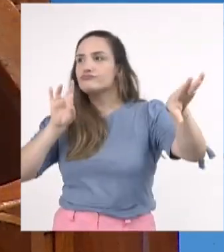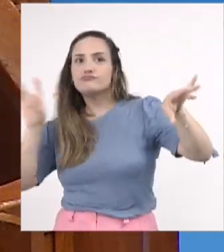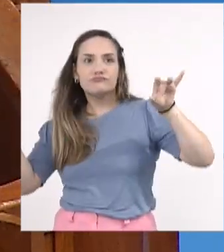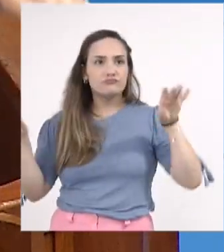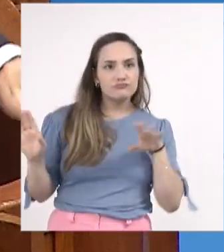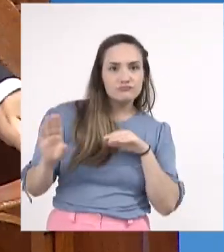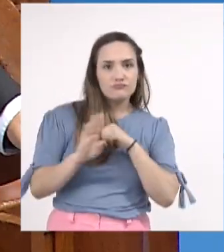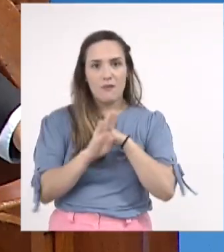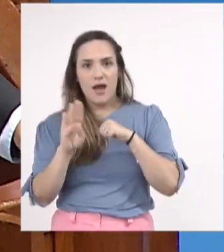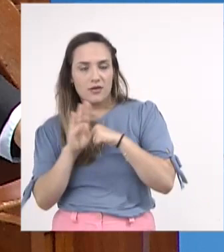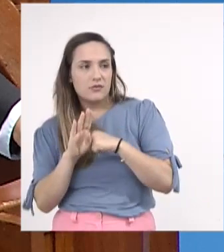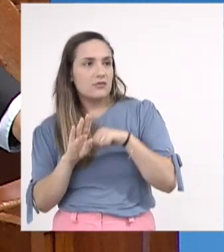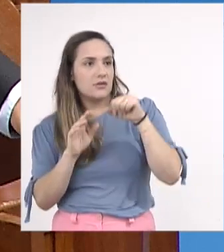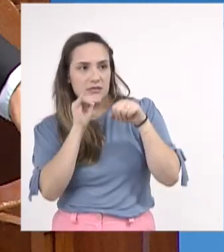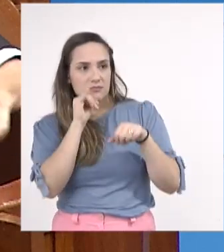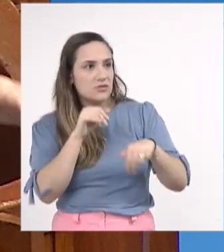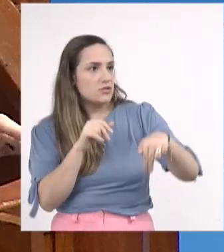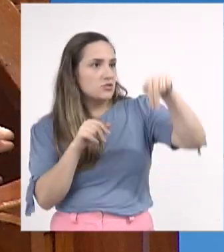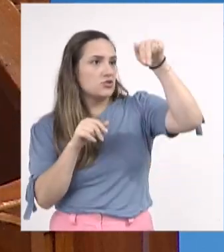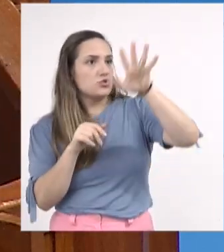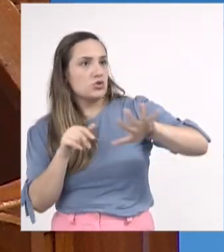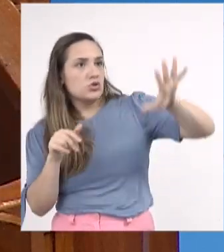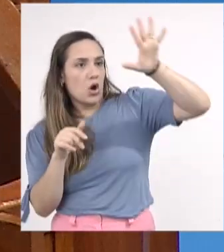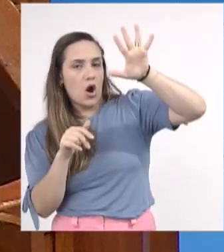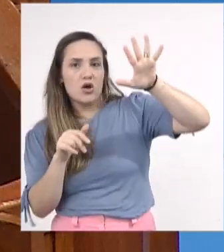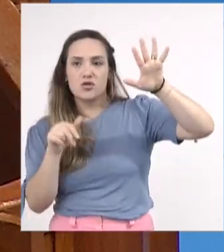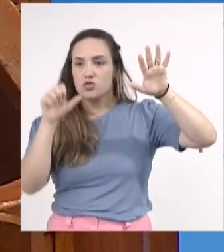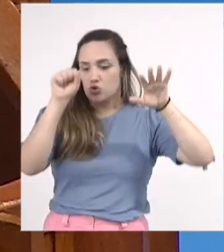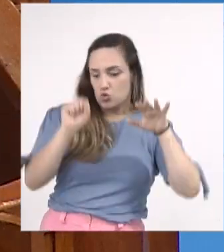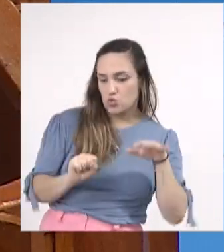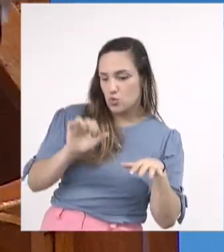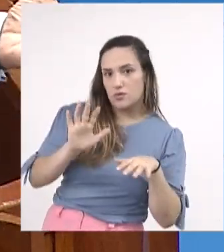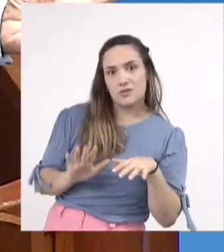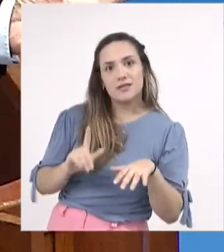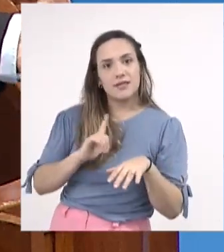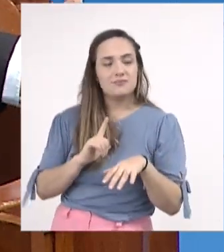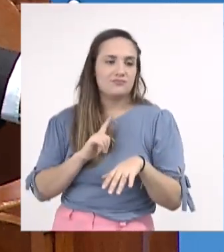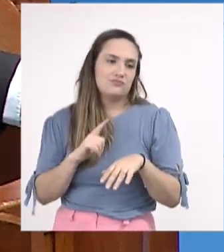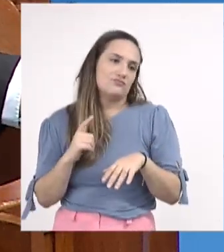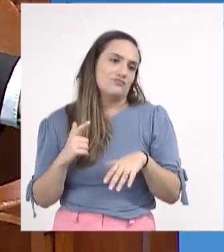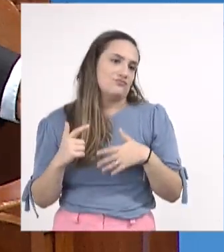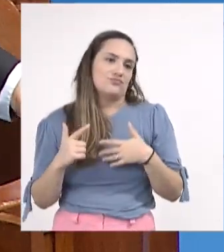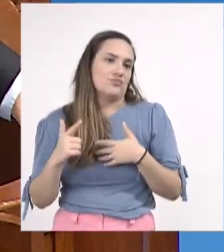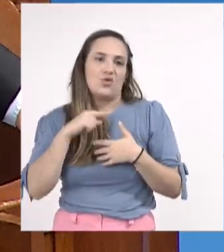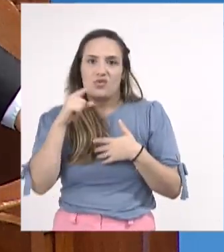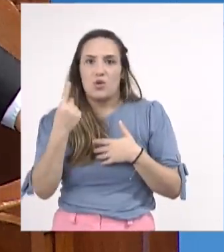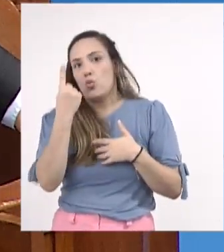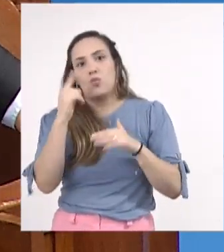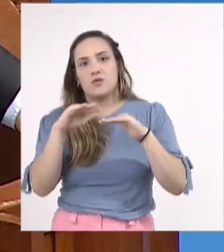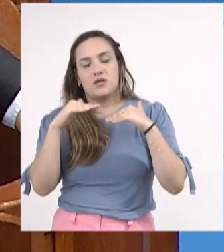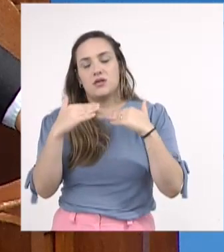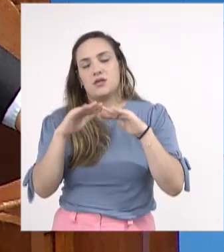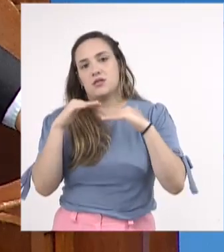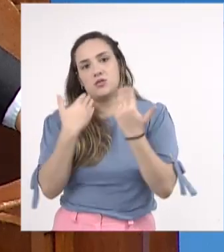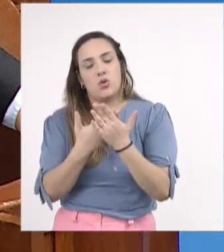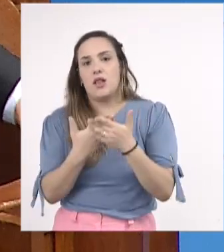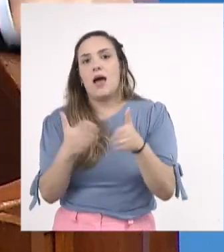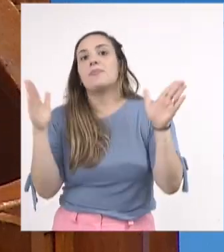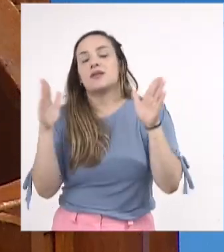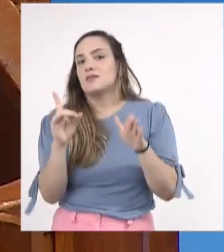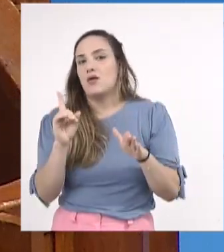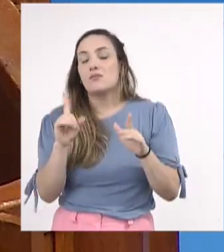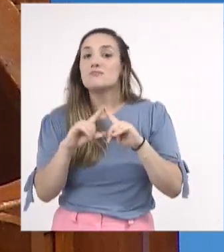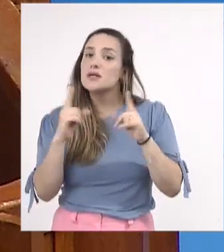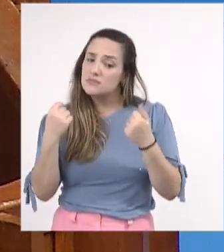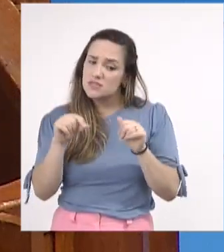na região norte, o outro fica na região sul, não dá para uma escola apenas atender todo mundo. Mas é preciso fazer um